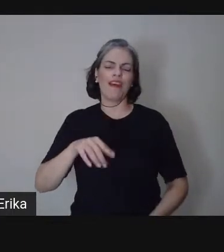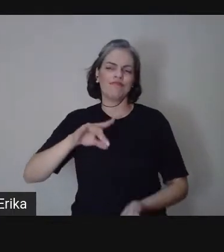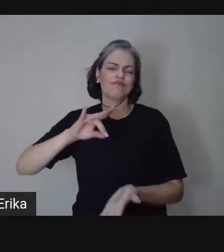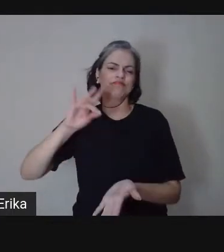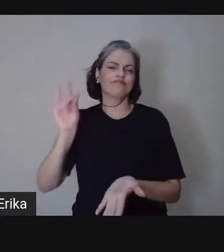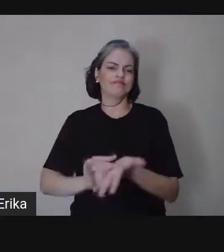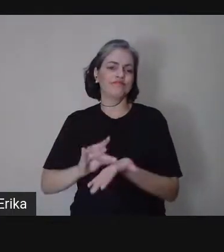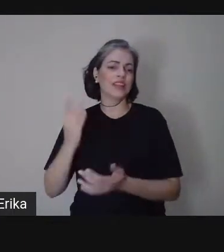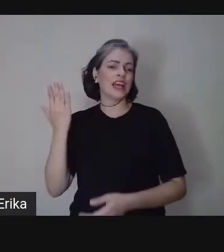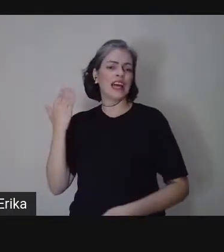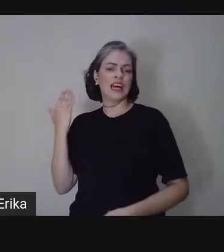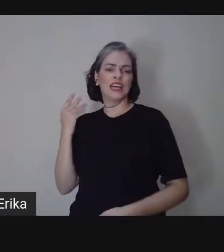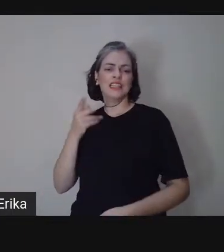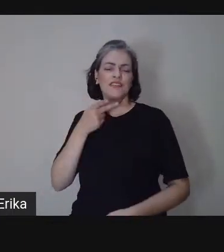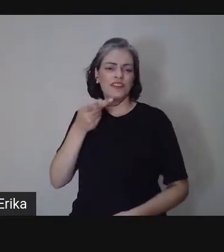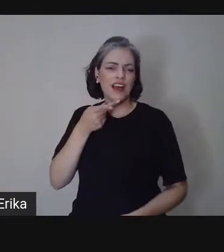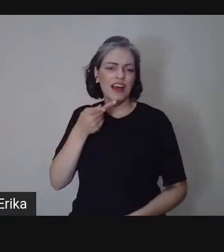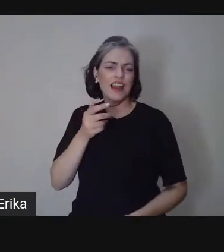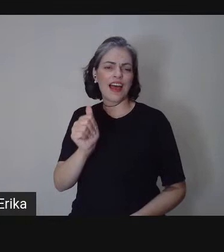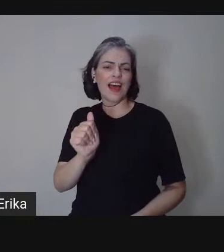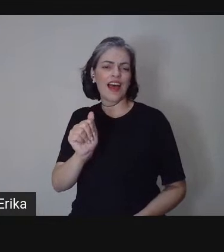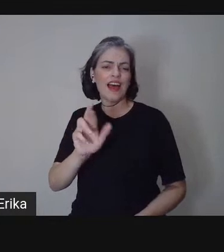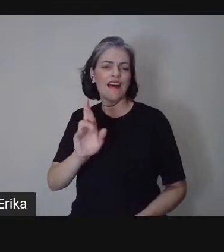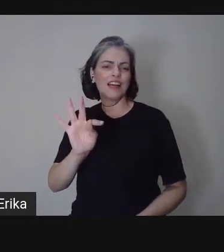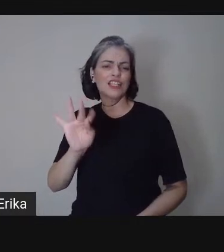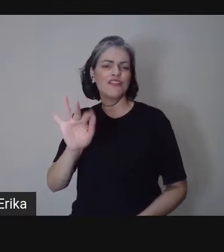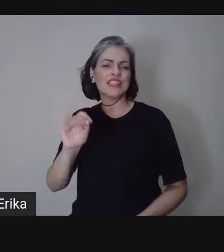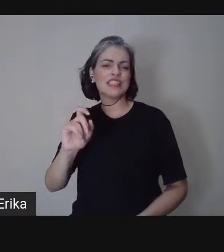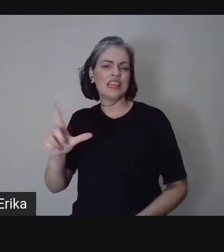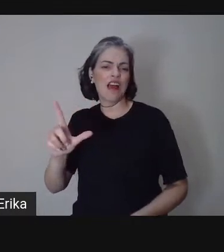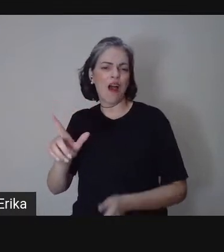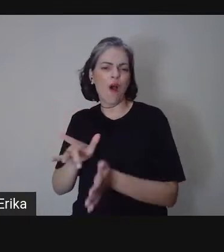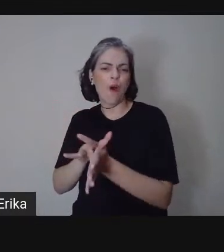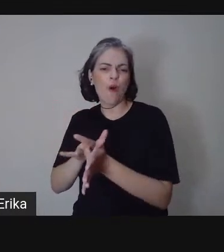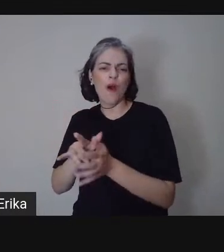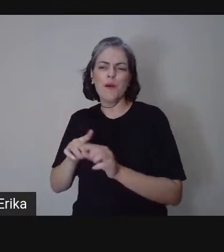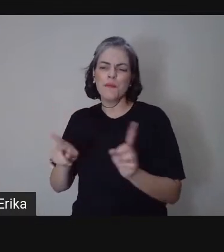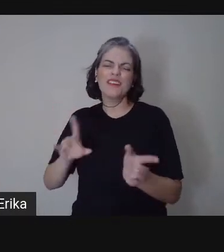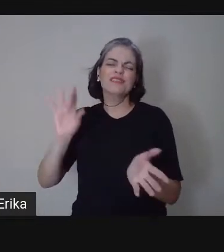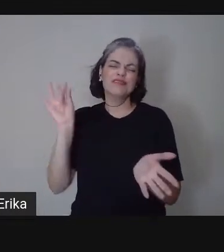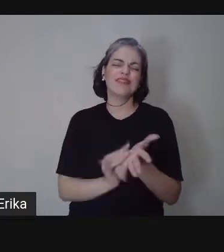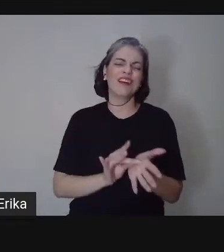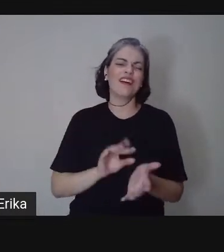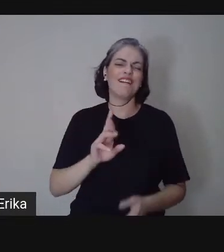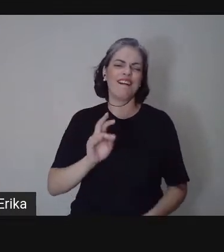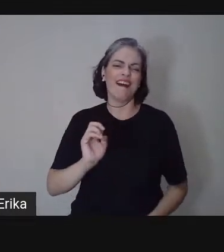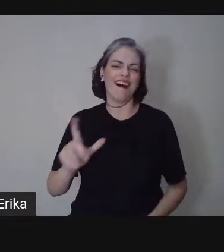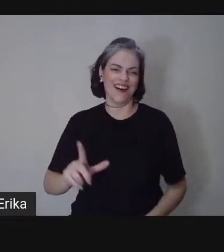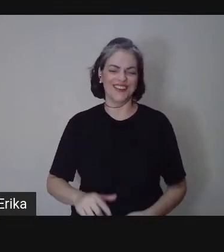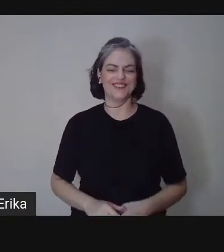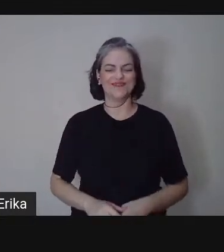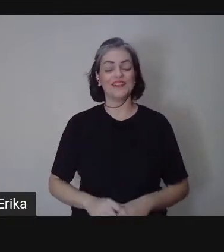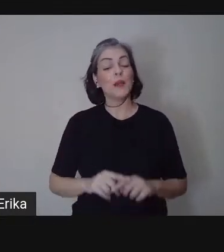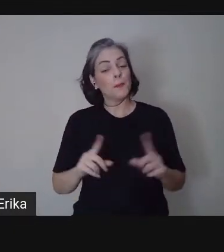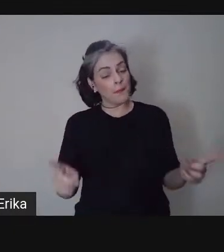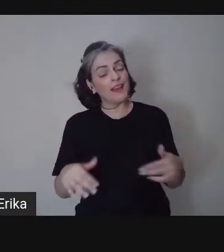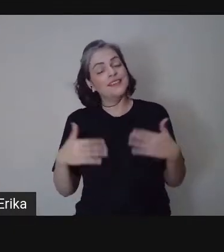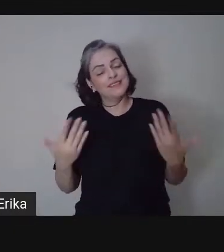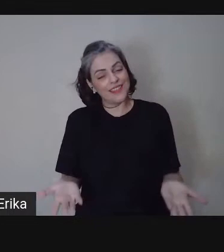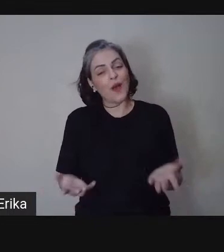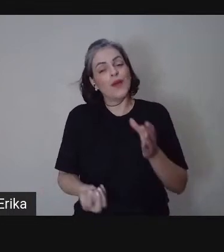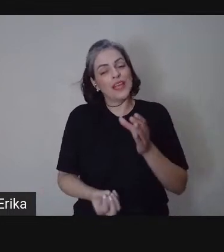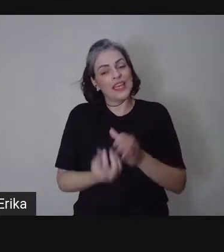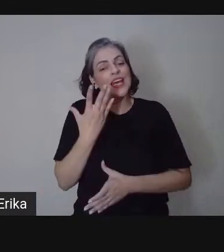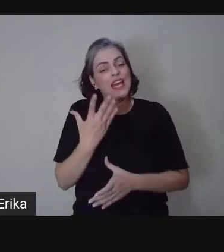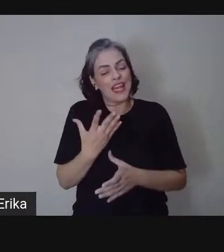ela pode não ter todas as dimensões do presencial e foi nesse intuito que eu criei esse módulo introdutório